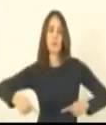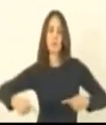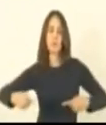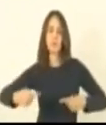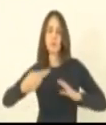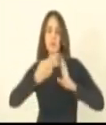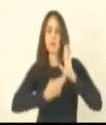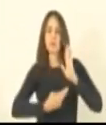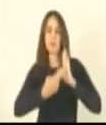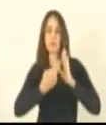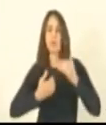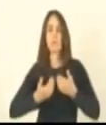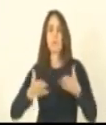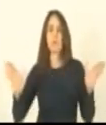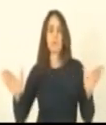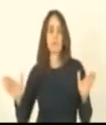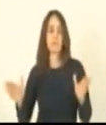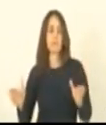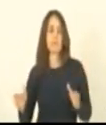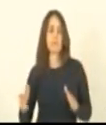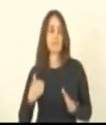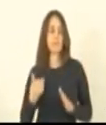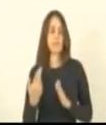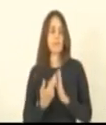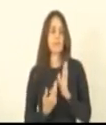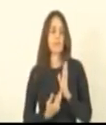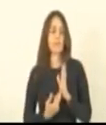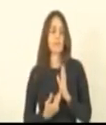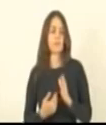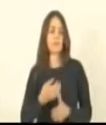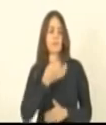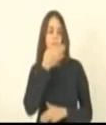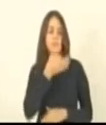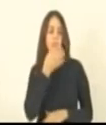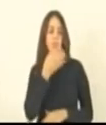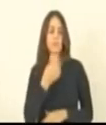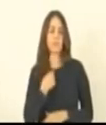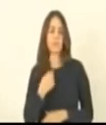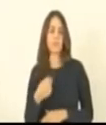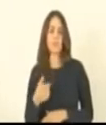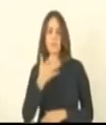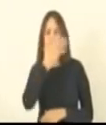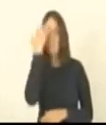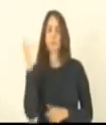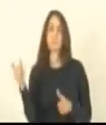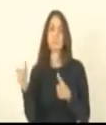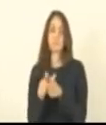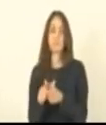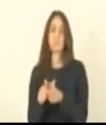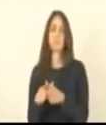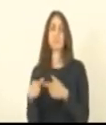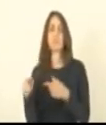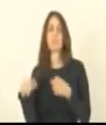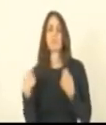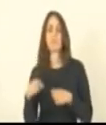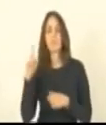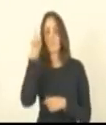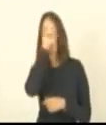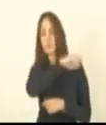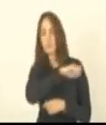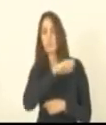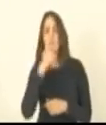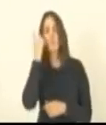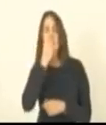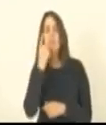regras de mercado aberto a gente tem que regular e essa é minha posição em favor dos menos favorecidos que passam pelas dificuldades que a